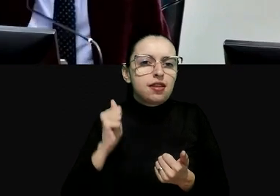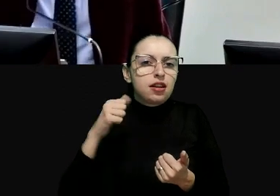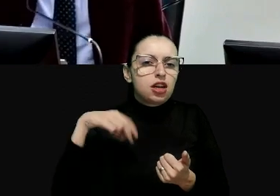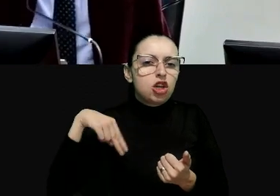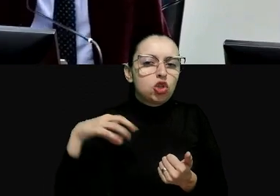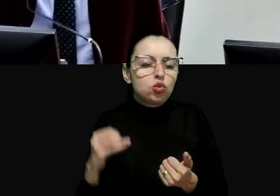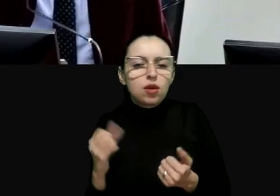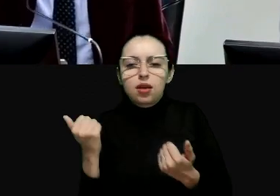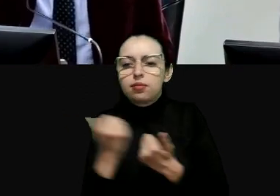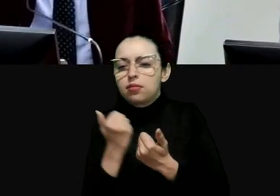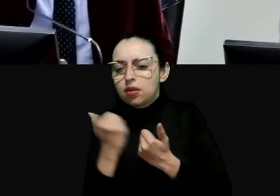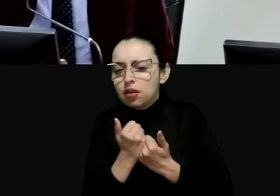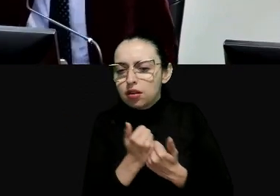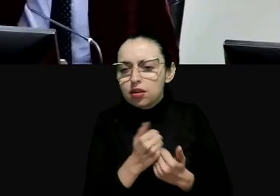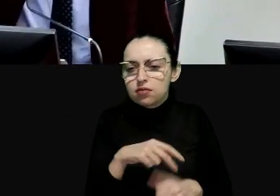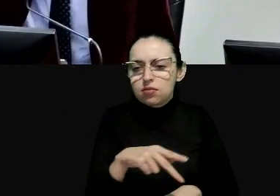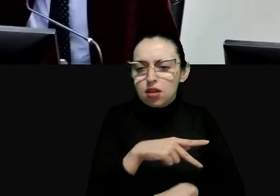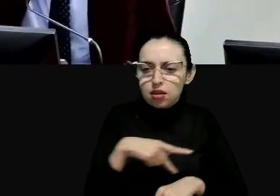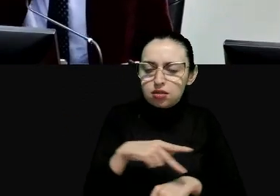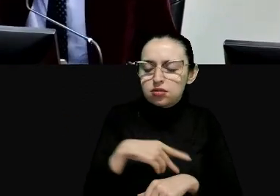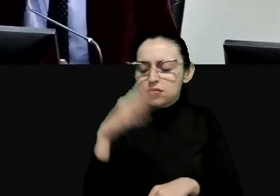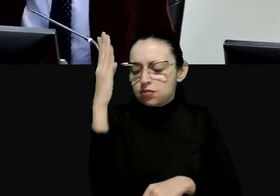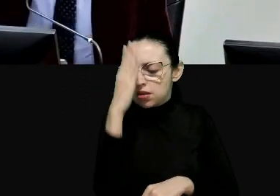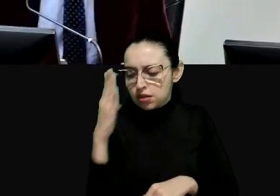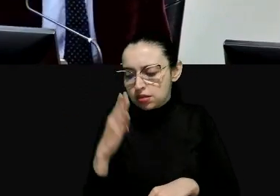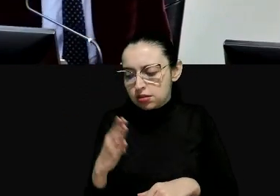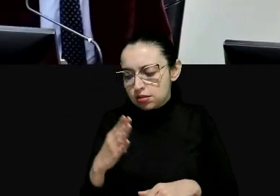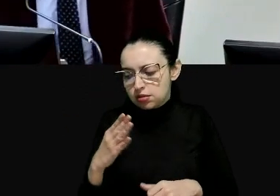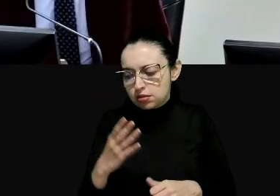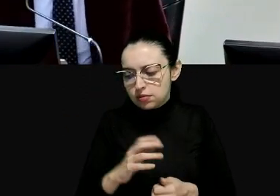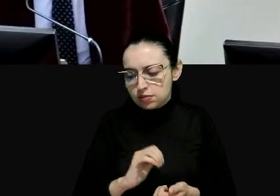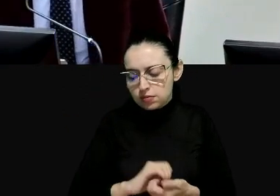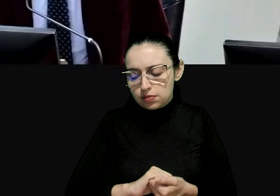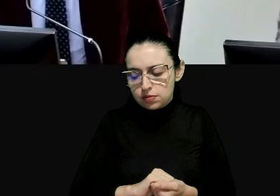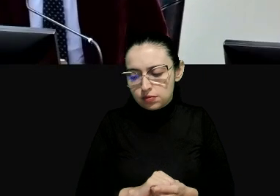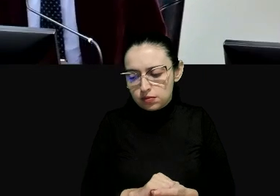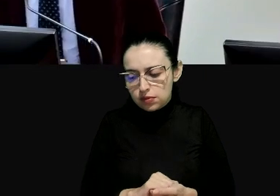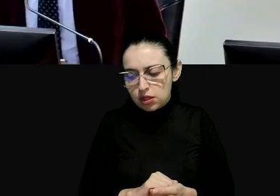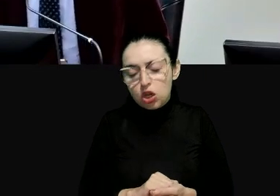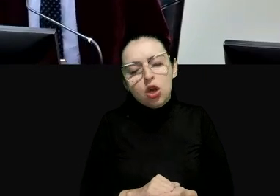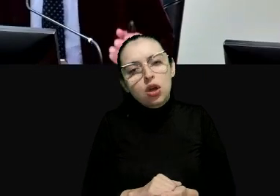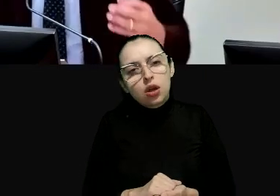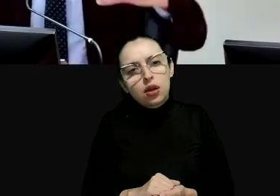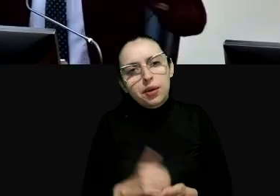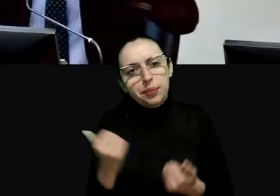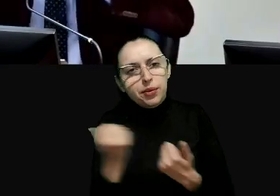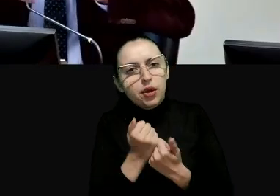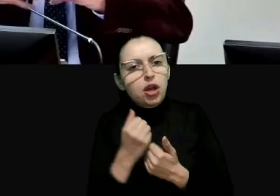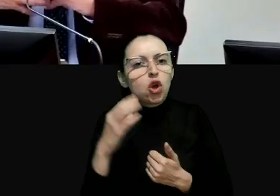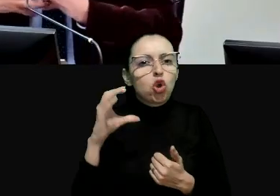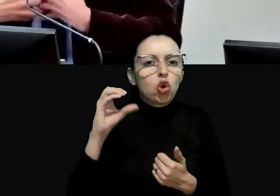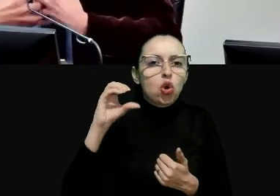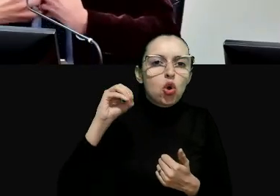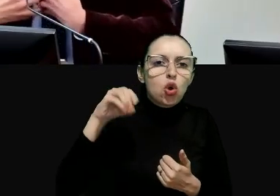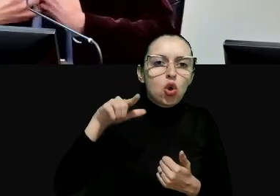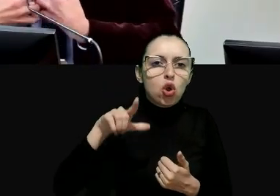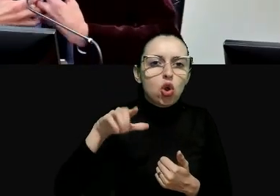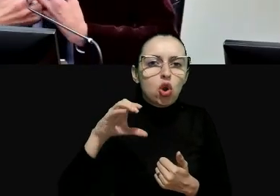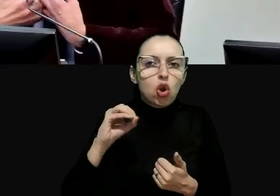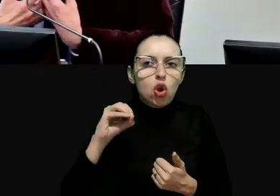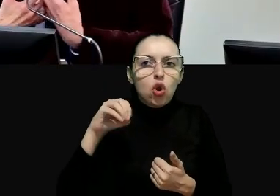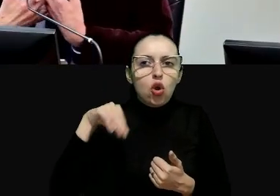brasileiros sabem o que são os discursos em colombia esta interação